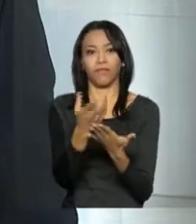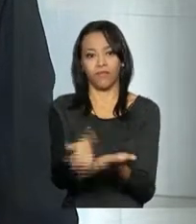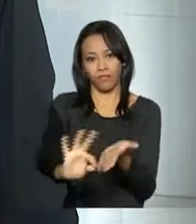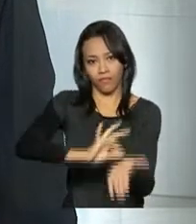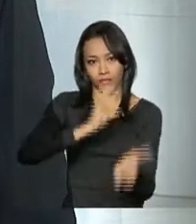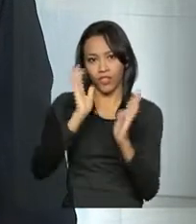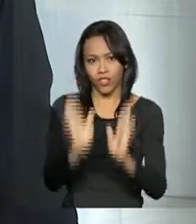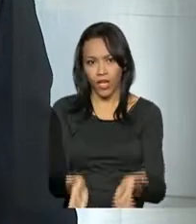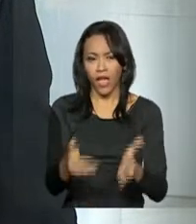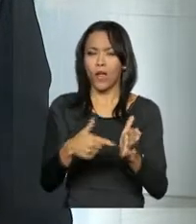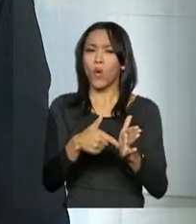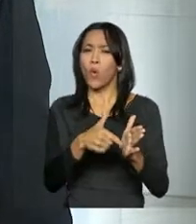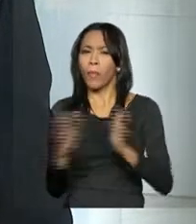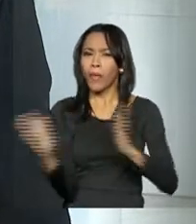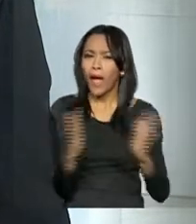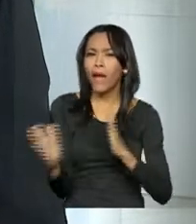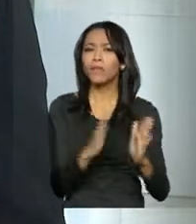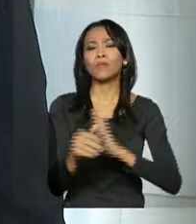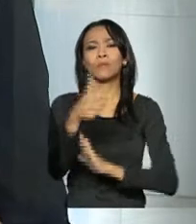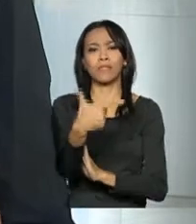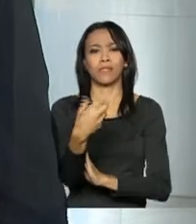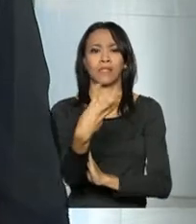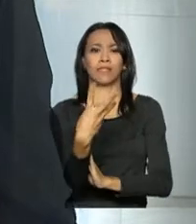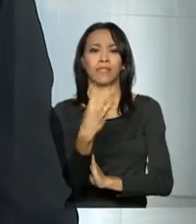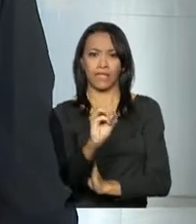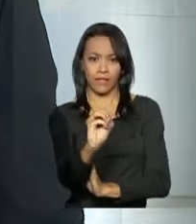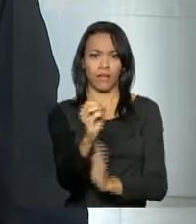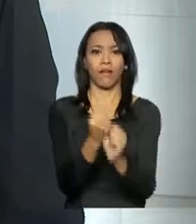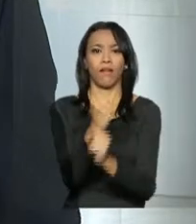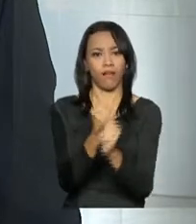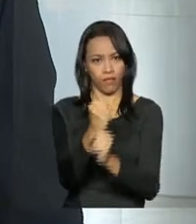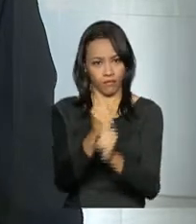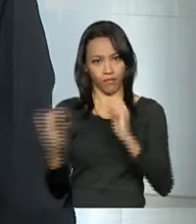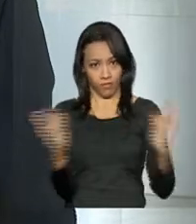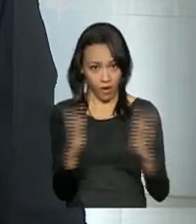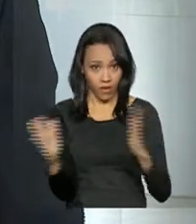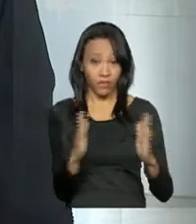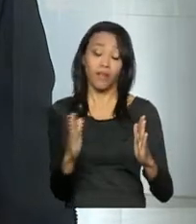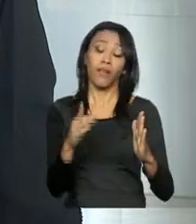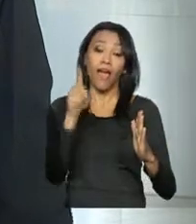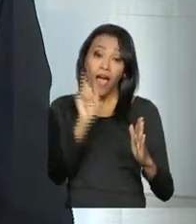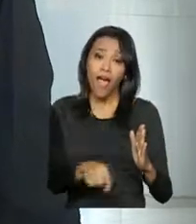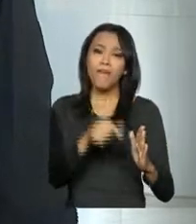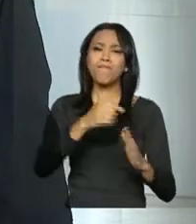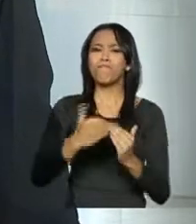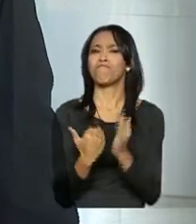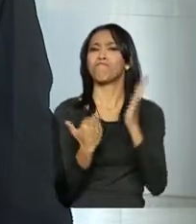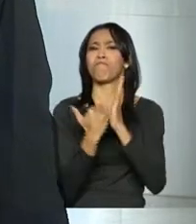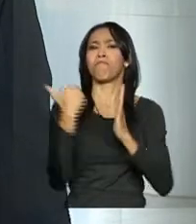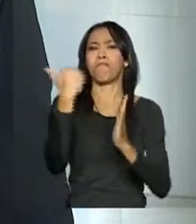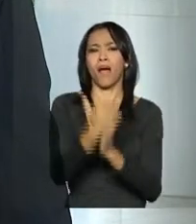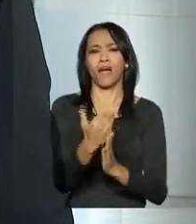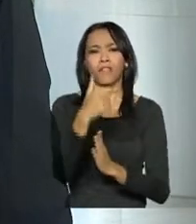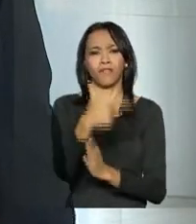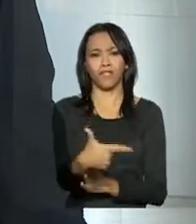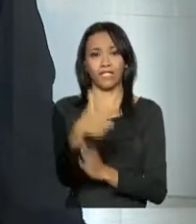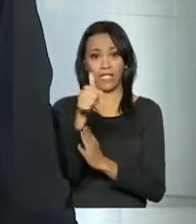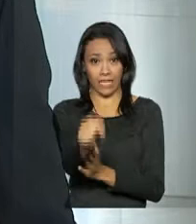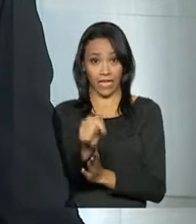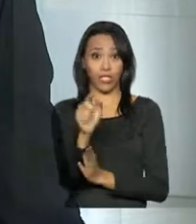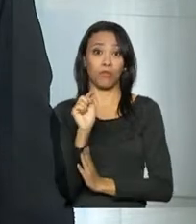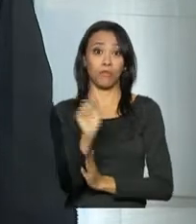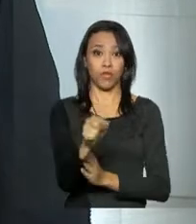contratos têm vigência pelo prazo de 30 anos. A expectativa é que sejam gerados mais de 27 mil postos de trabalho.